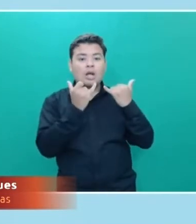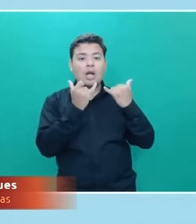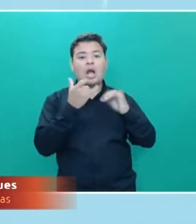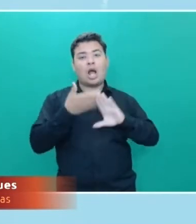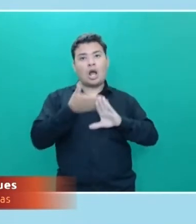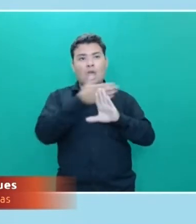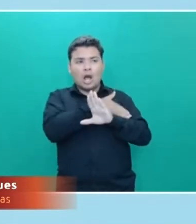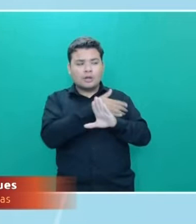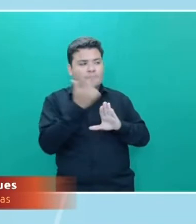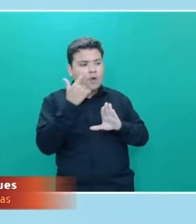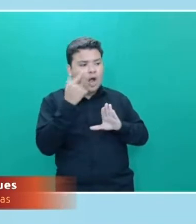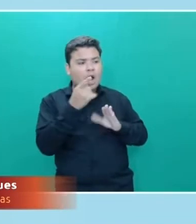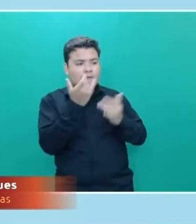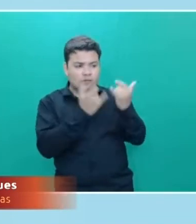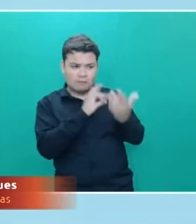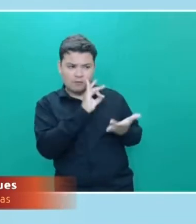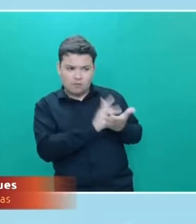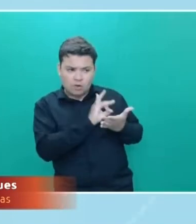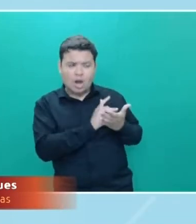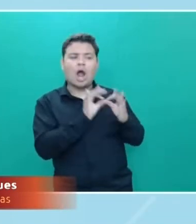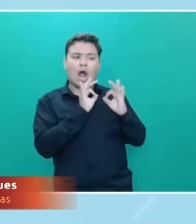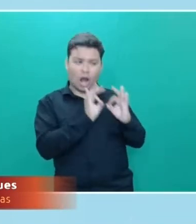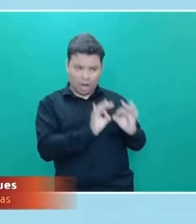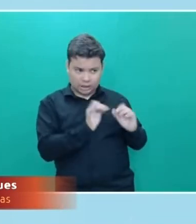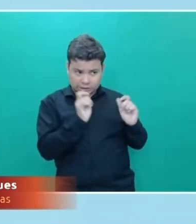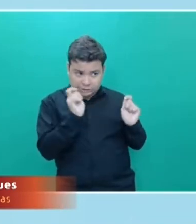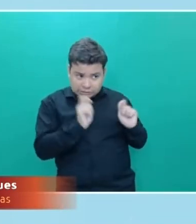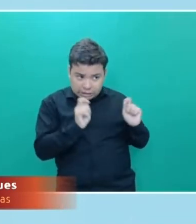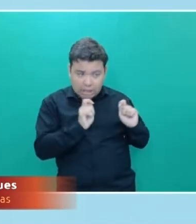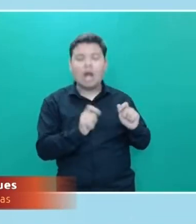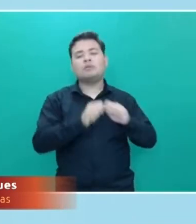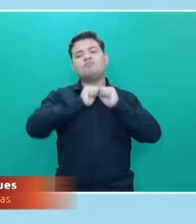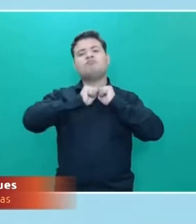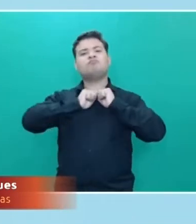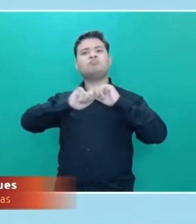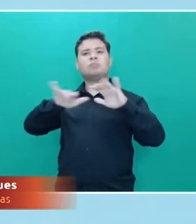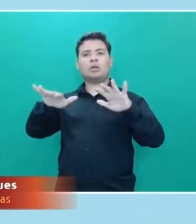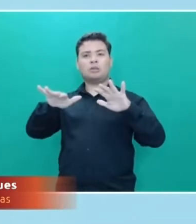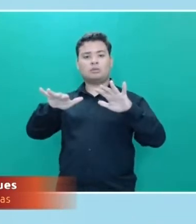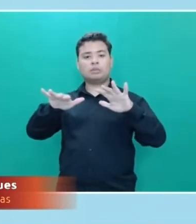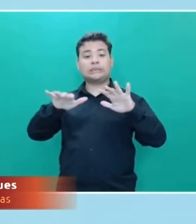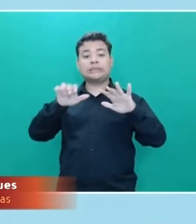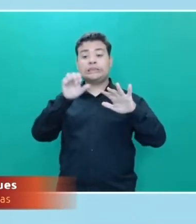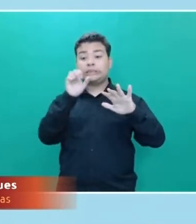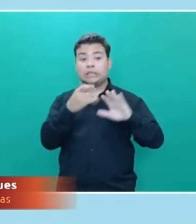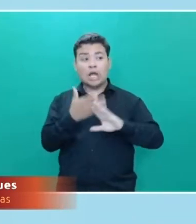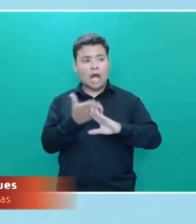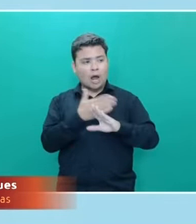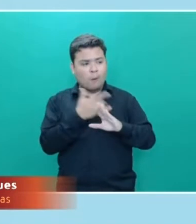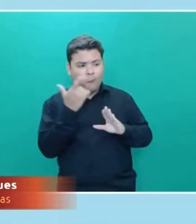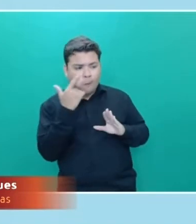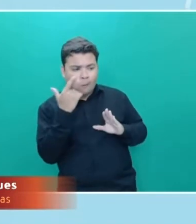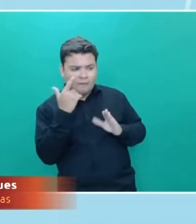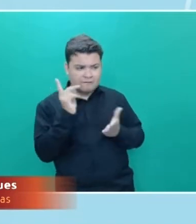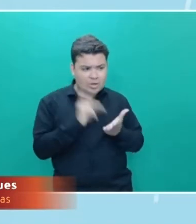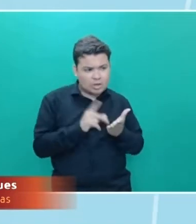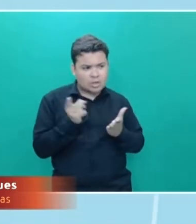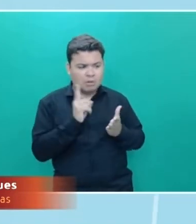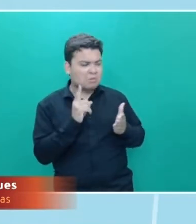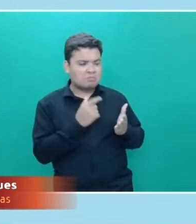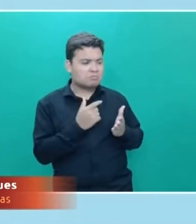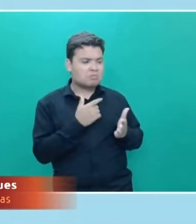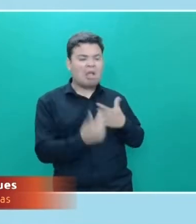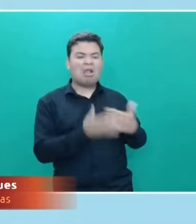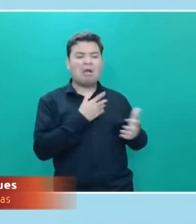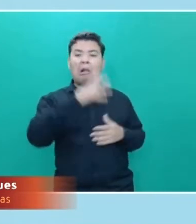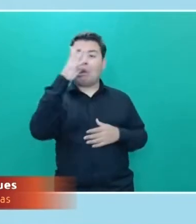informação e sabe que aquela informação, ela é verídica. Se ele não verifica e veicula uma